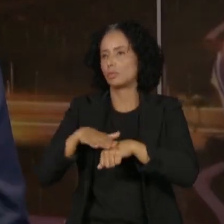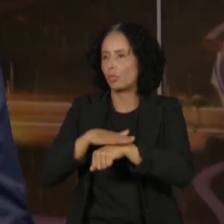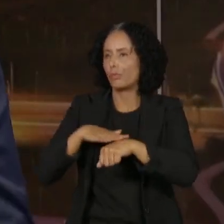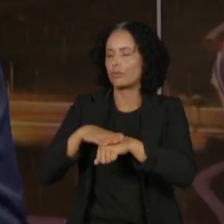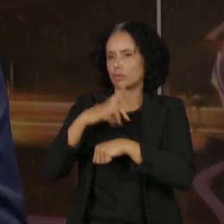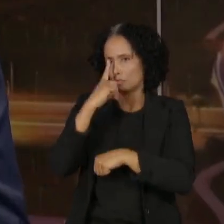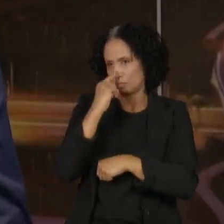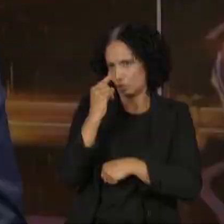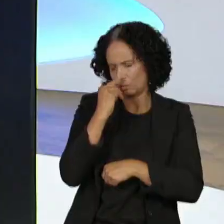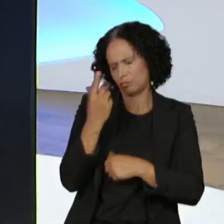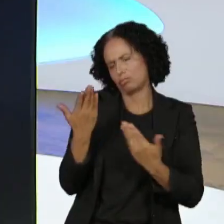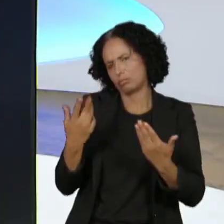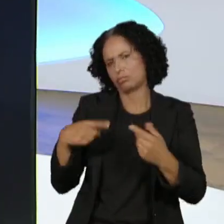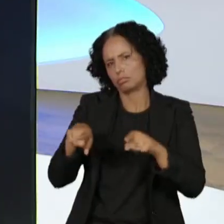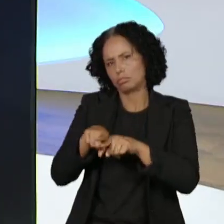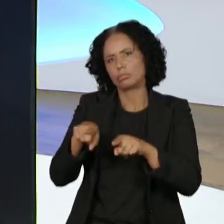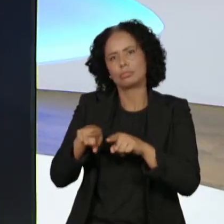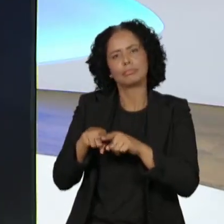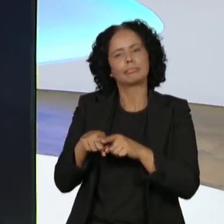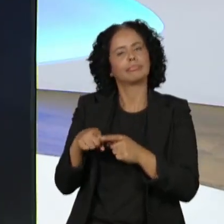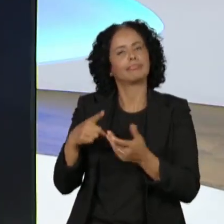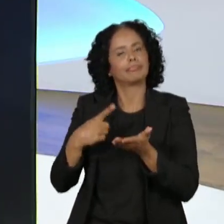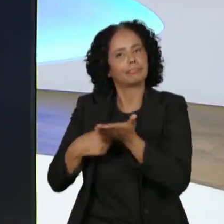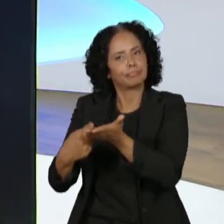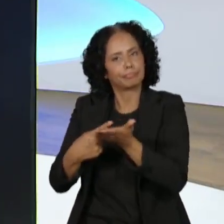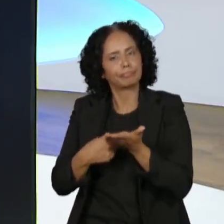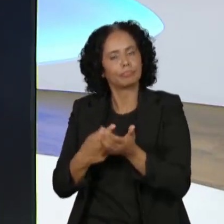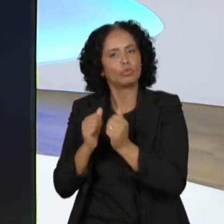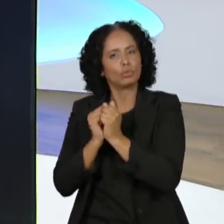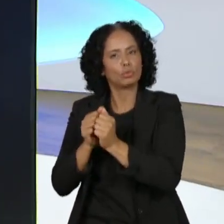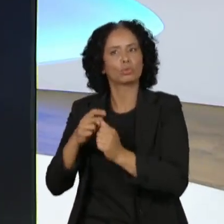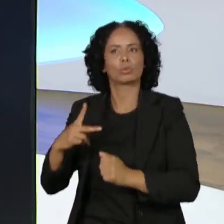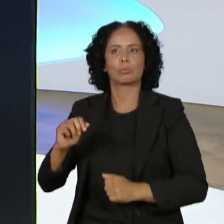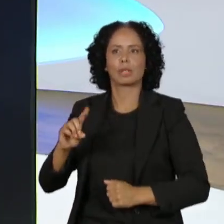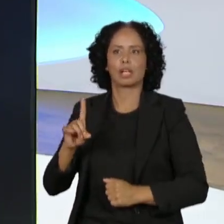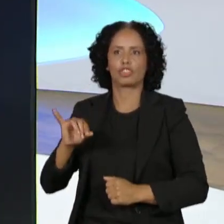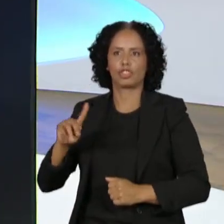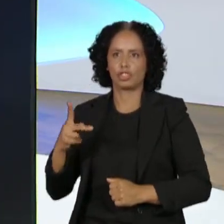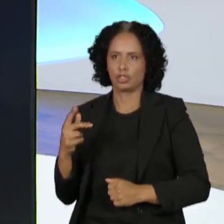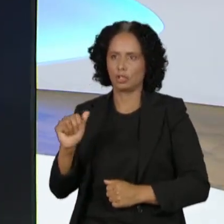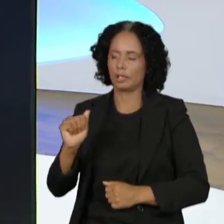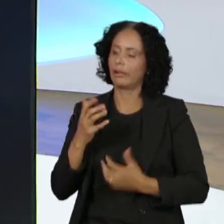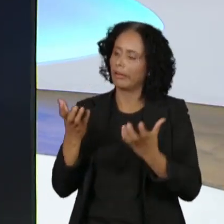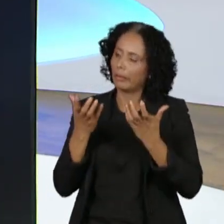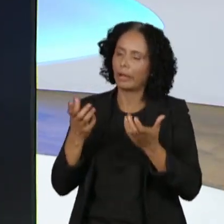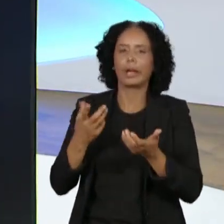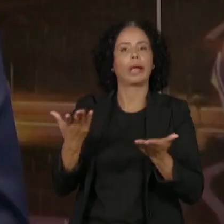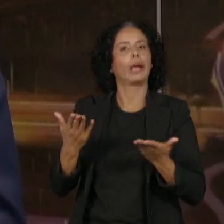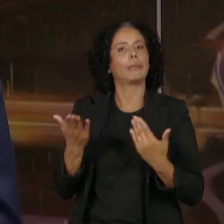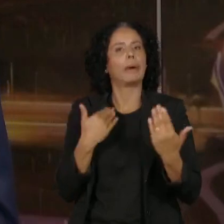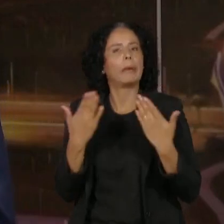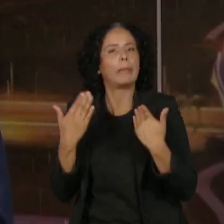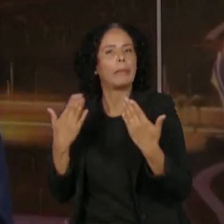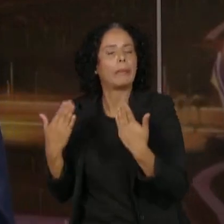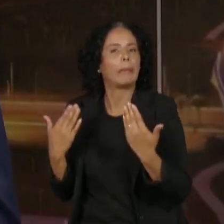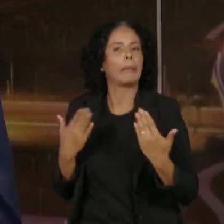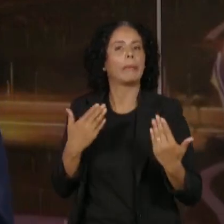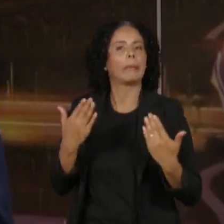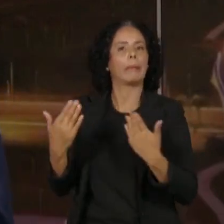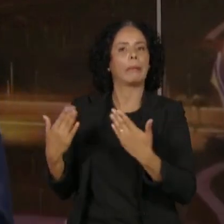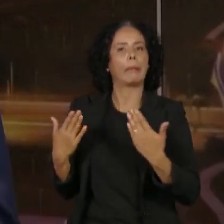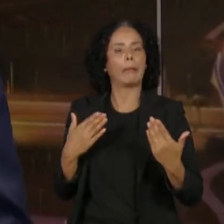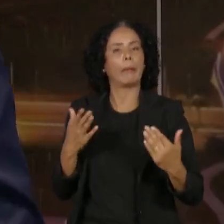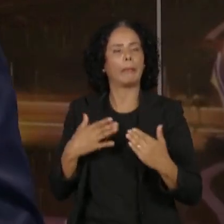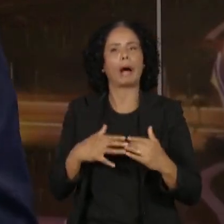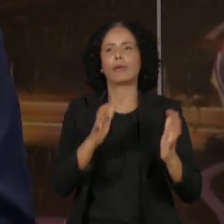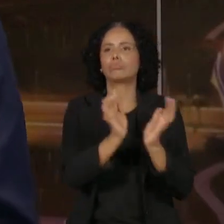e combinava com ele, junto com o Padilha, que nós vamos precisar fazer um movimento de forte diálogo com as cadeias produtivas do